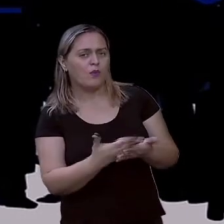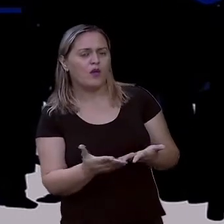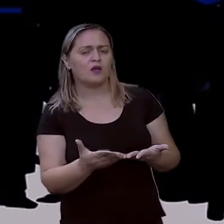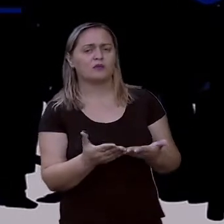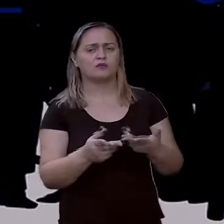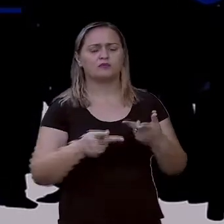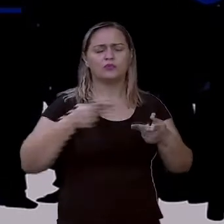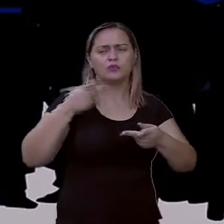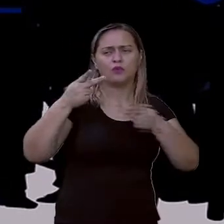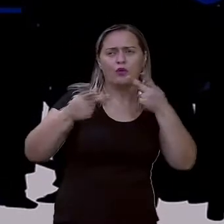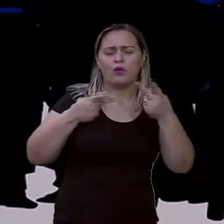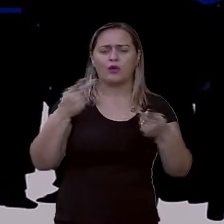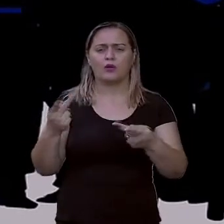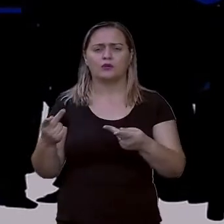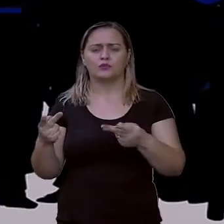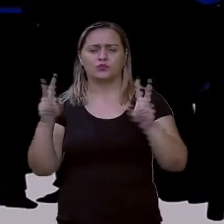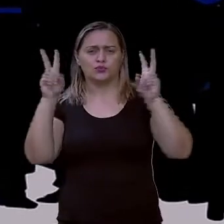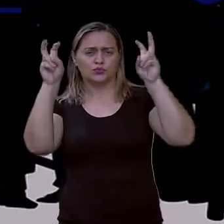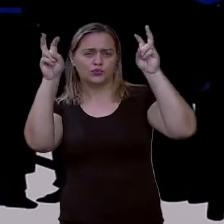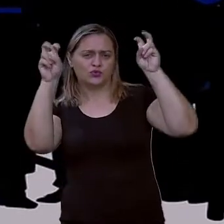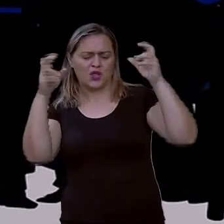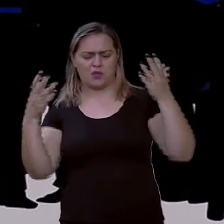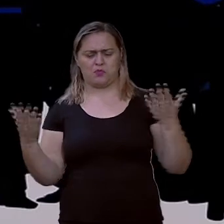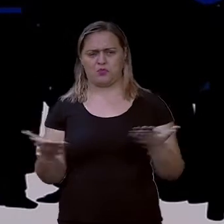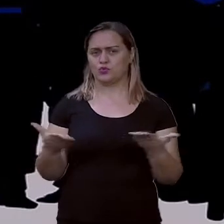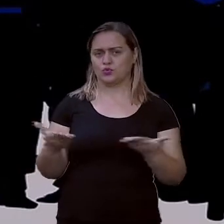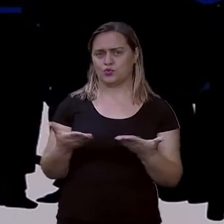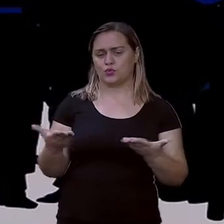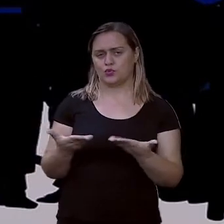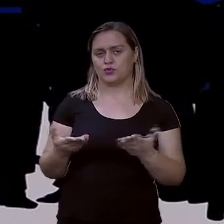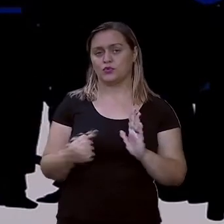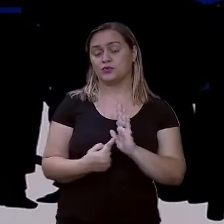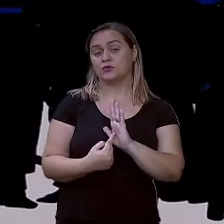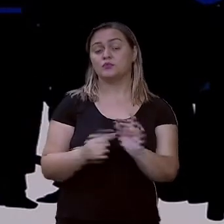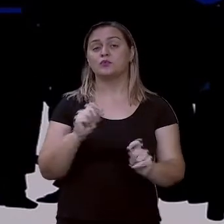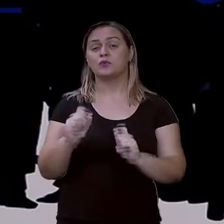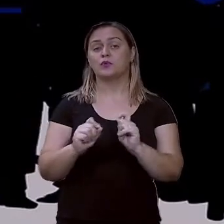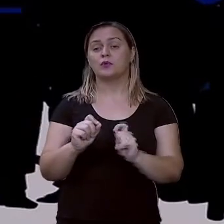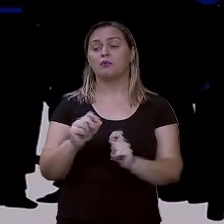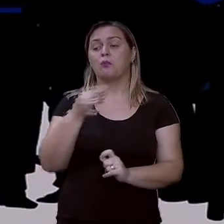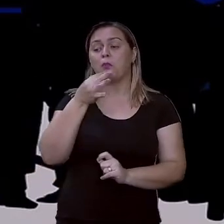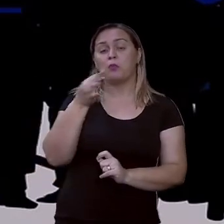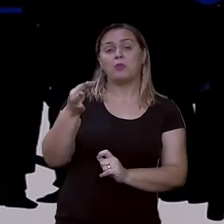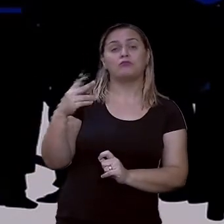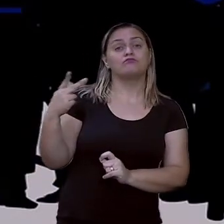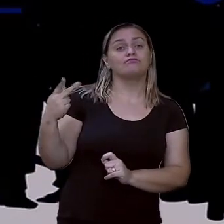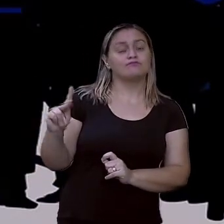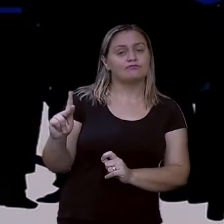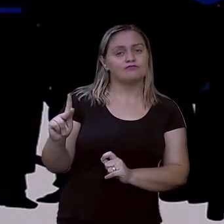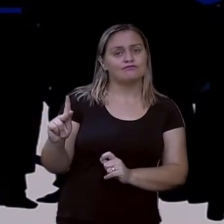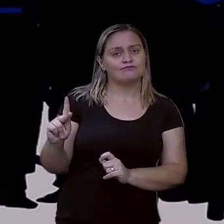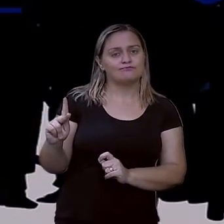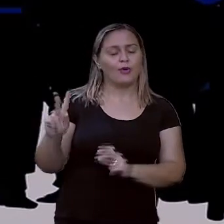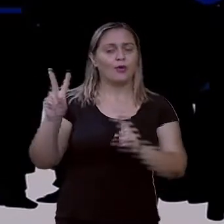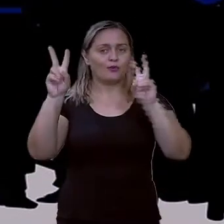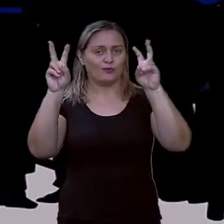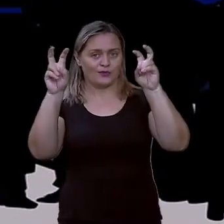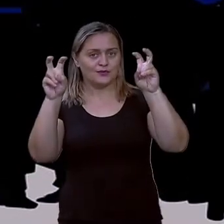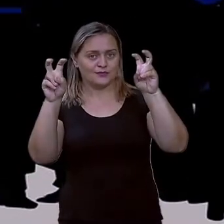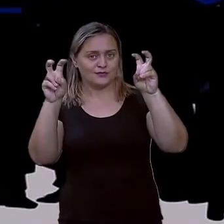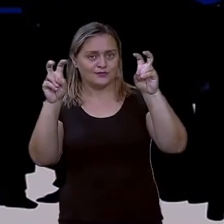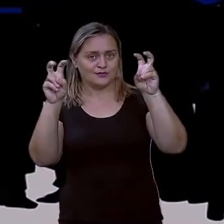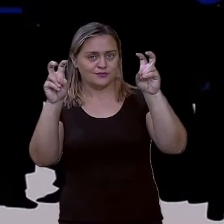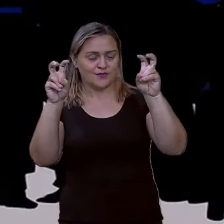tema que está no auge no momento. Transmitindo aí a opinião dele sobre o assunto. Certo até aí, pessoal?